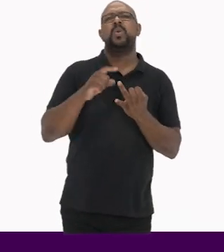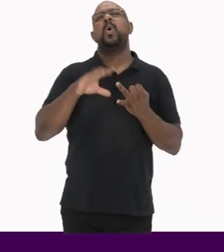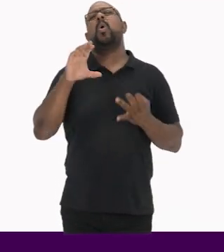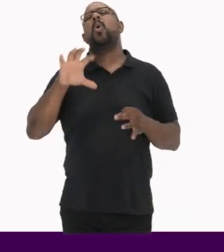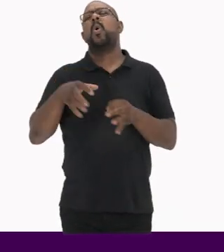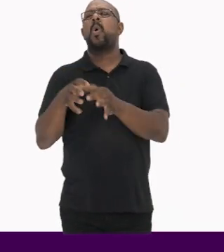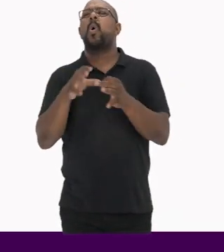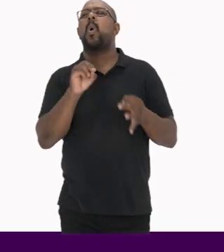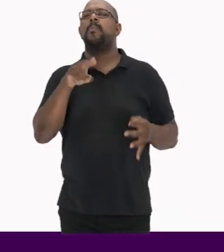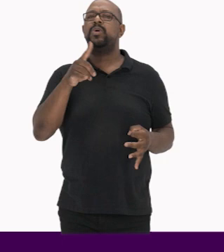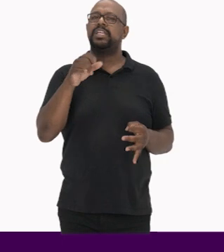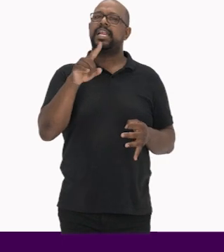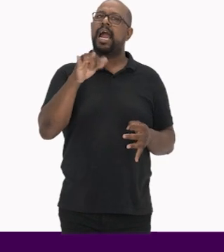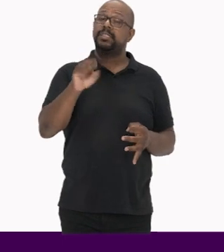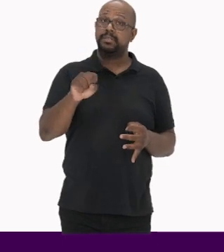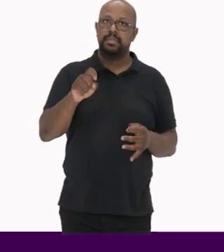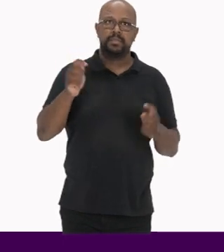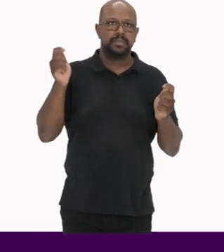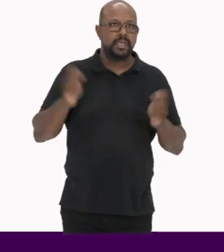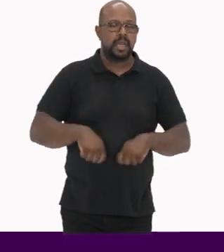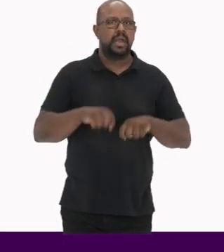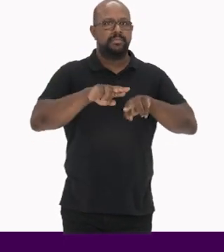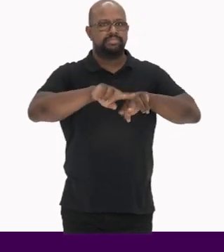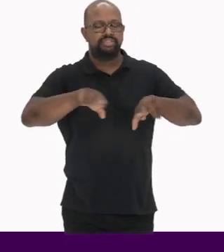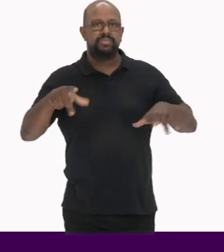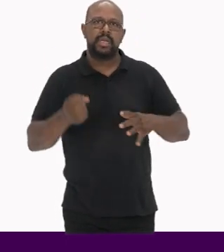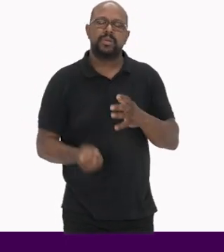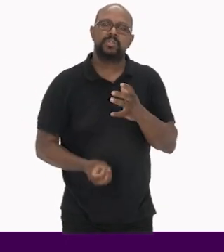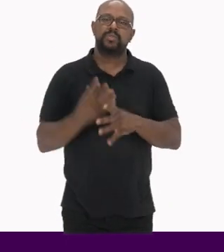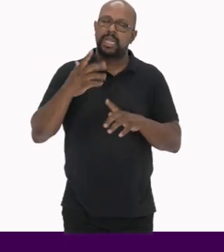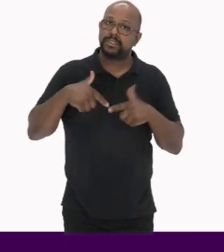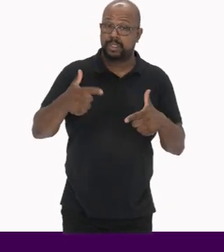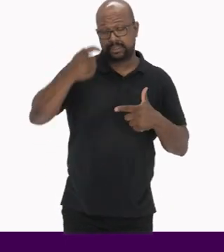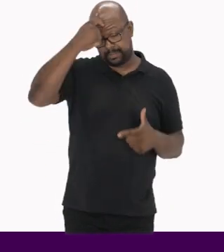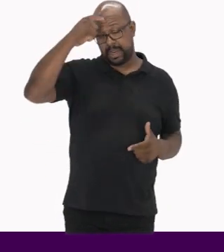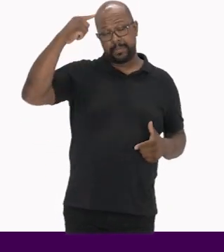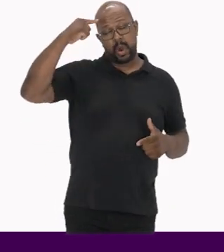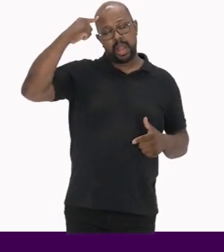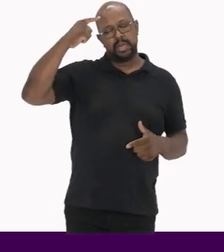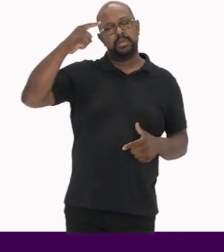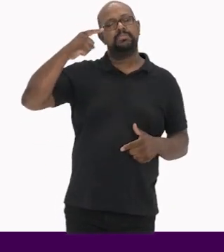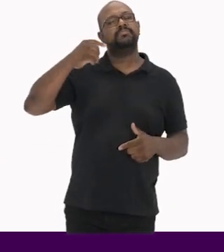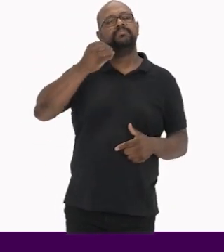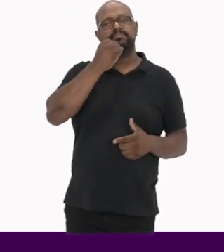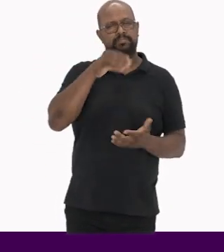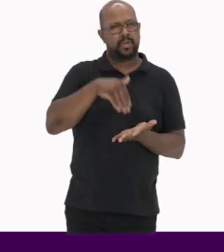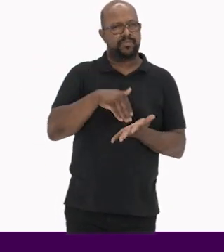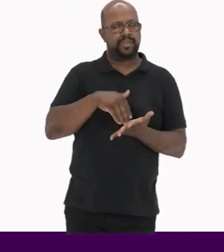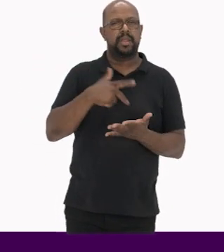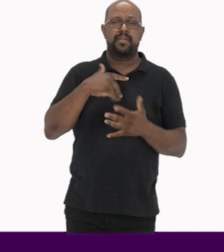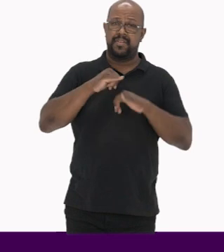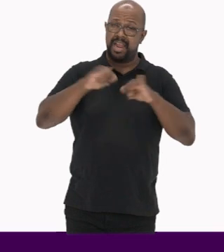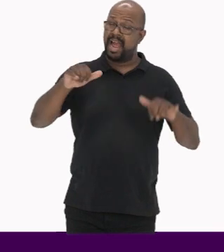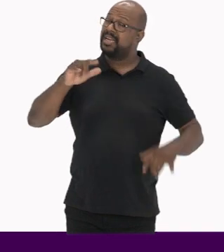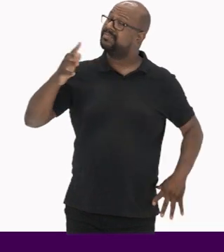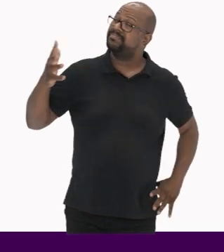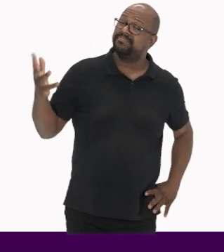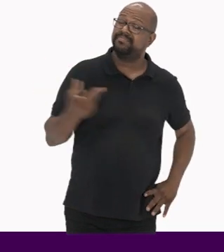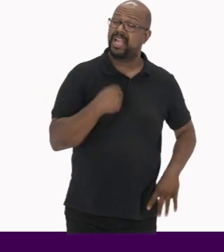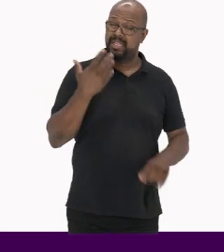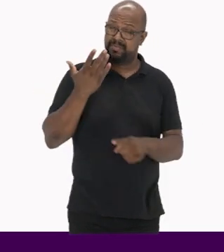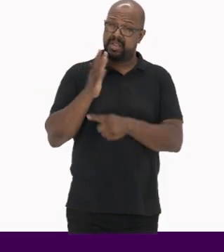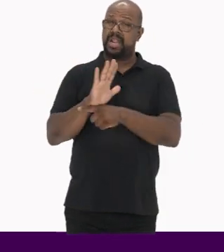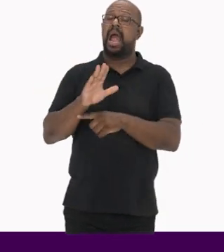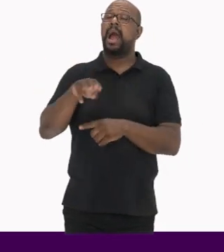E, portanto, uma variedade de possibilidades de construir ações de memória Por fim, gostaria de destacar que uma das grandes